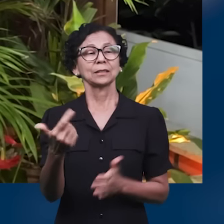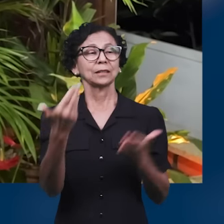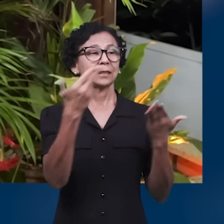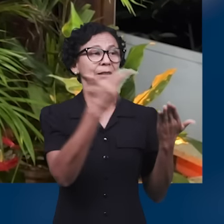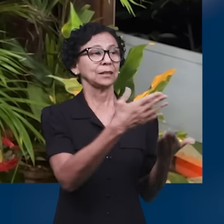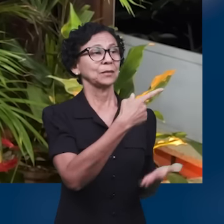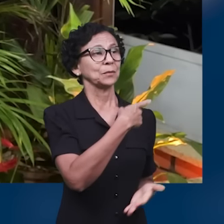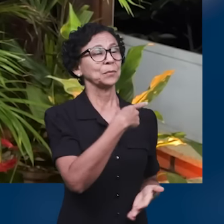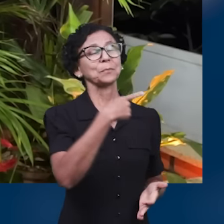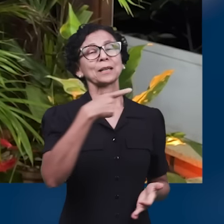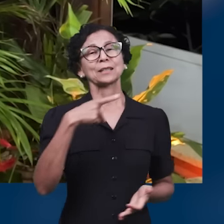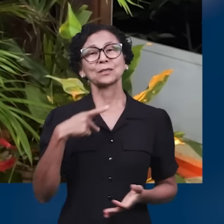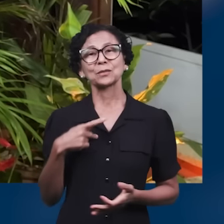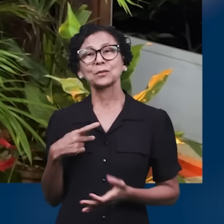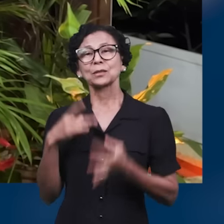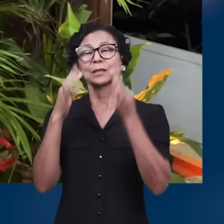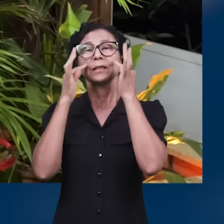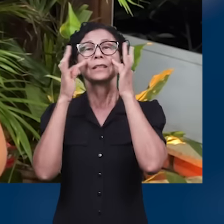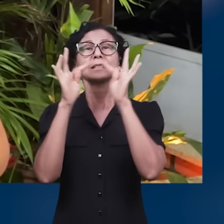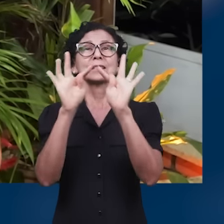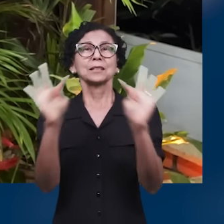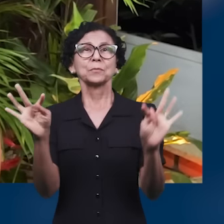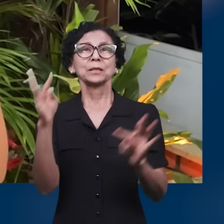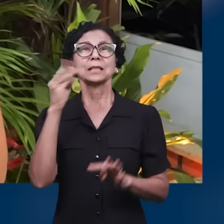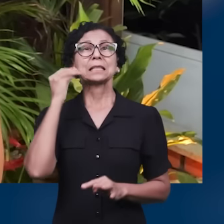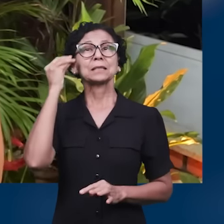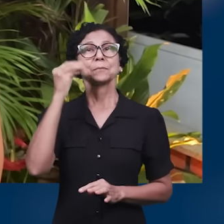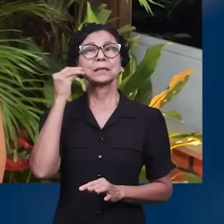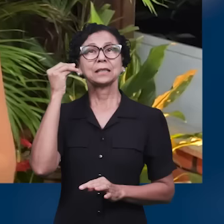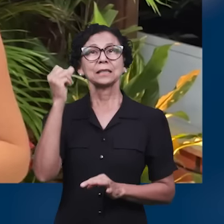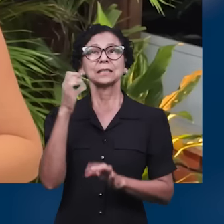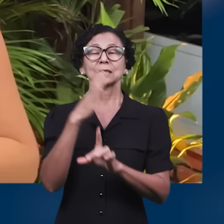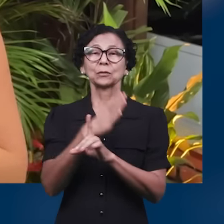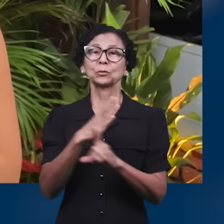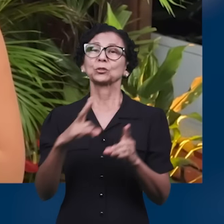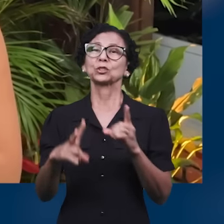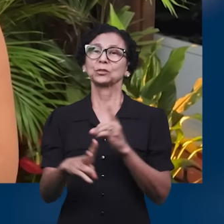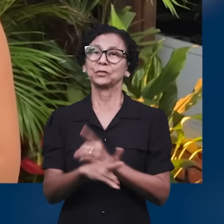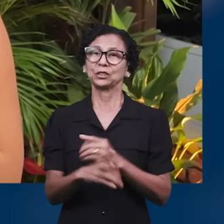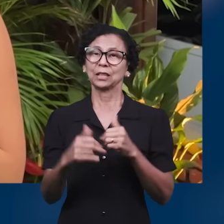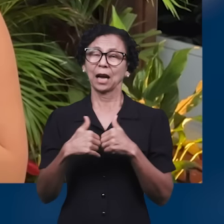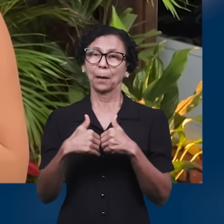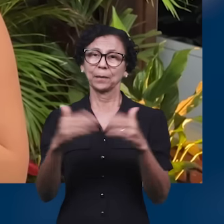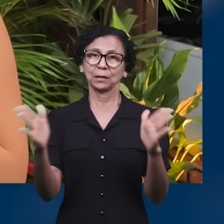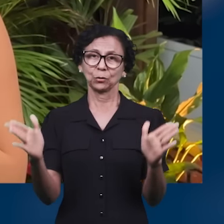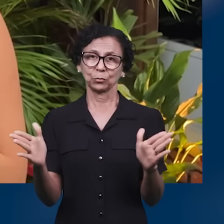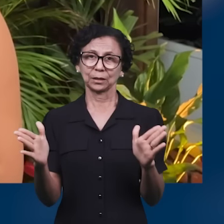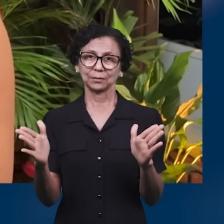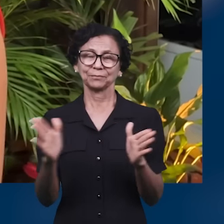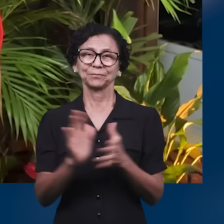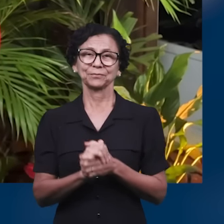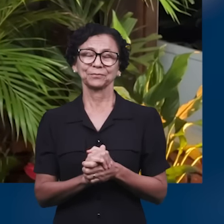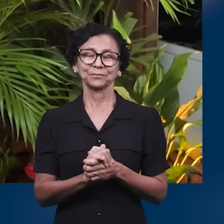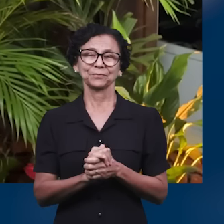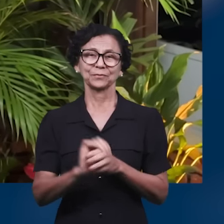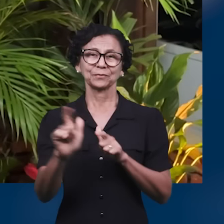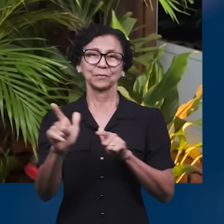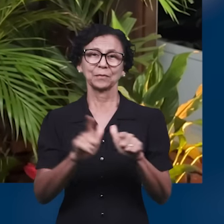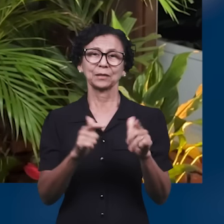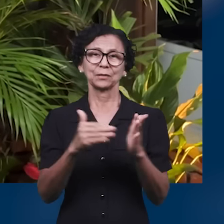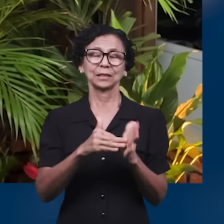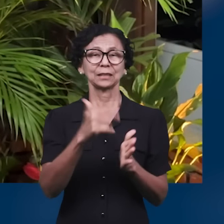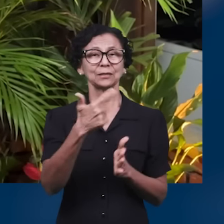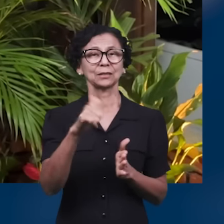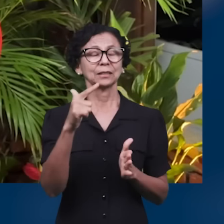Vinícius, que vai contar para a gente como foi essa vigília de abertura dos trabalhos do Evangelho Sem Fronteiras. Rapaz, Senhor,